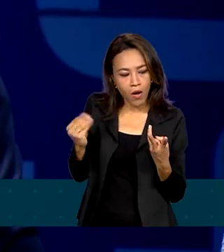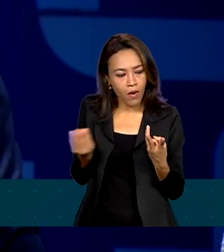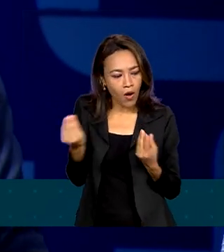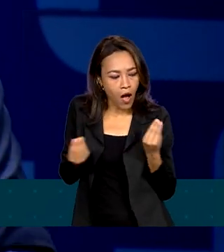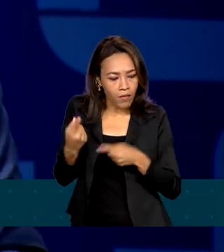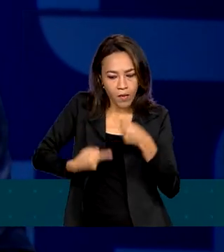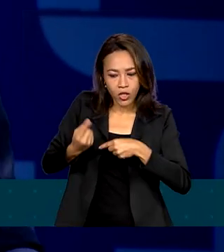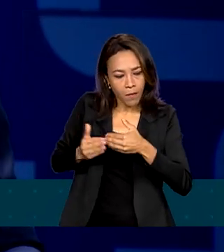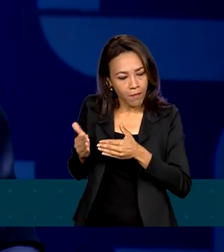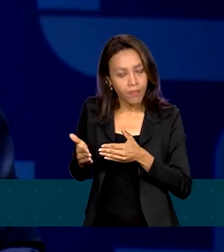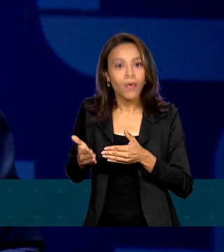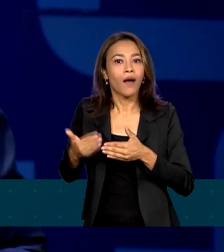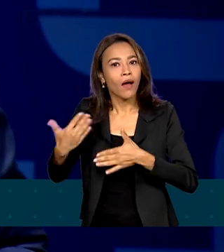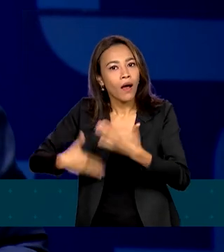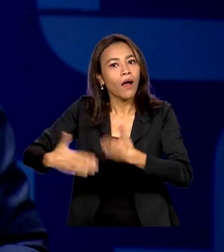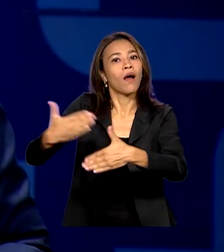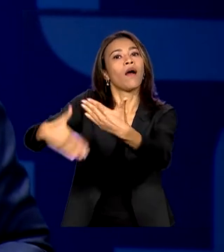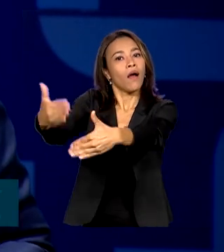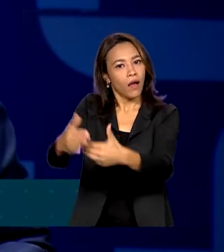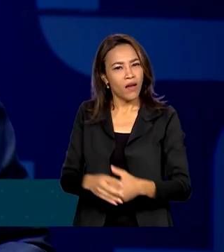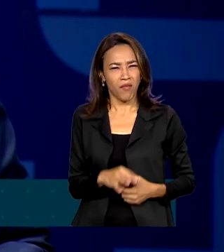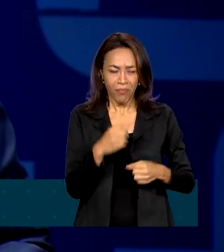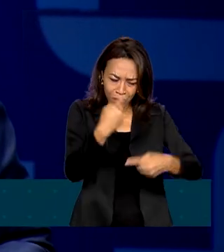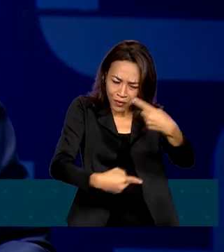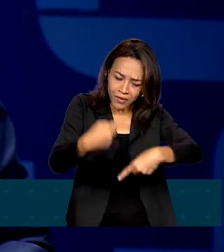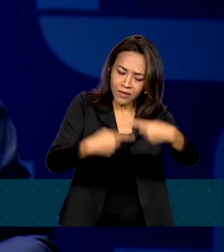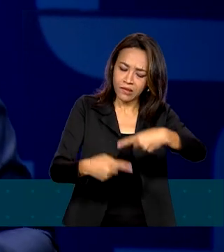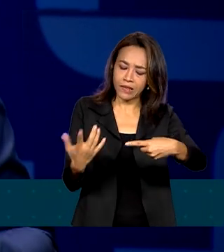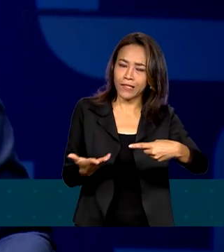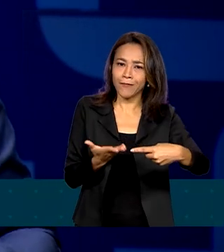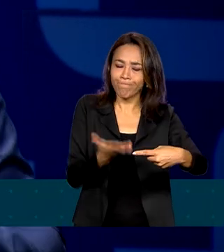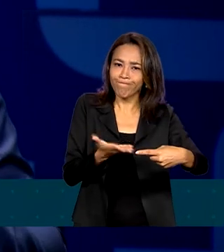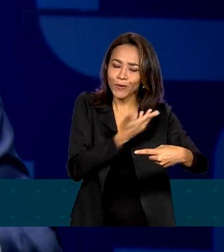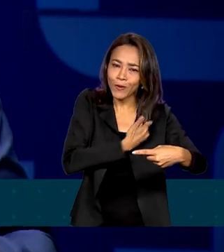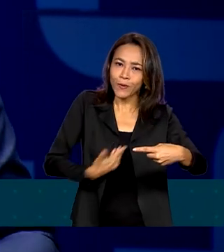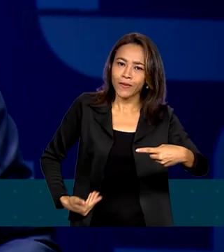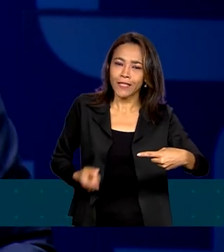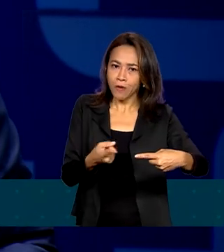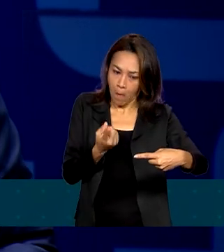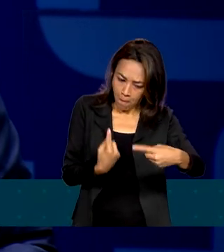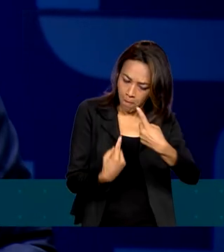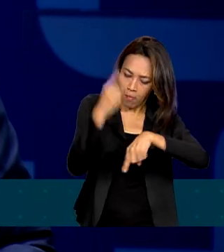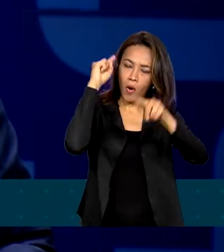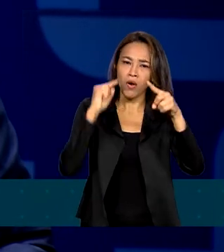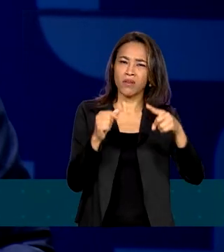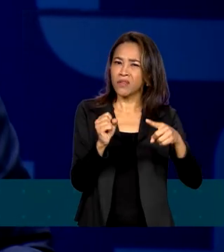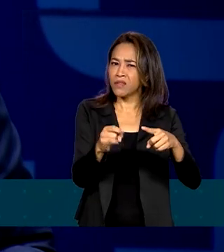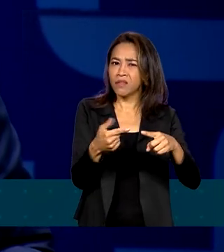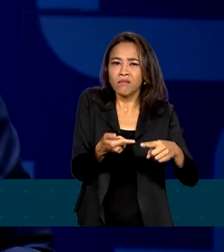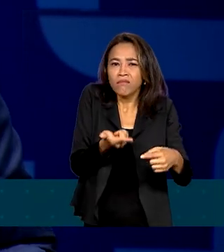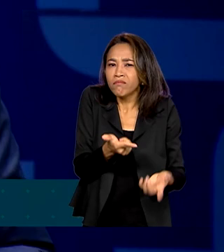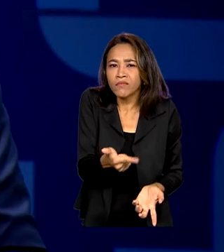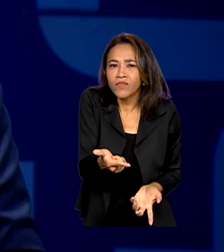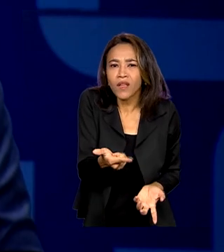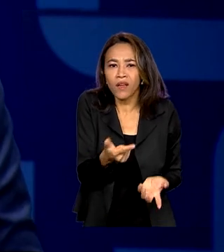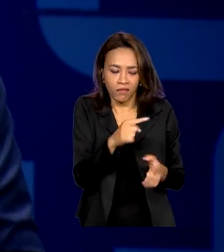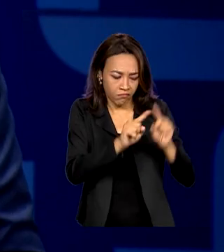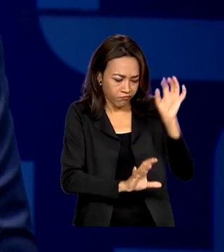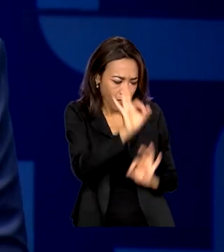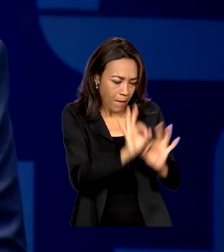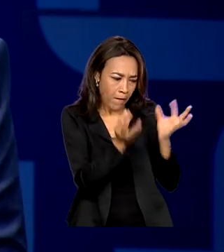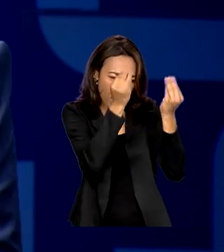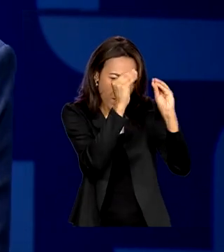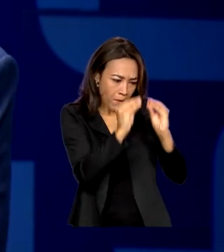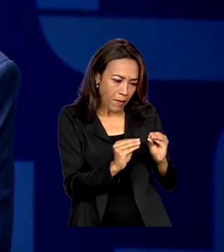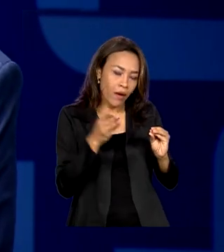Nenhuma política pública existe com êxito se ela não for planejada e